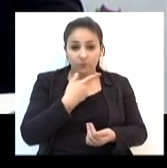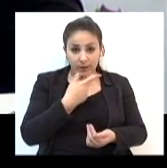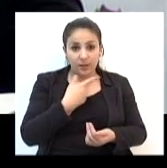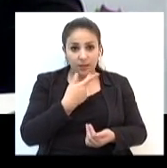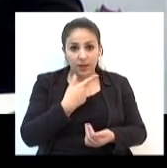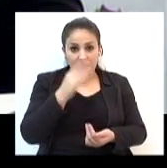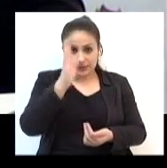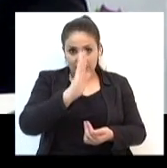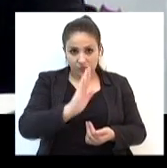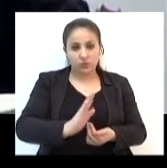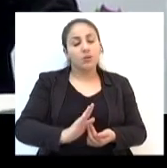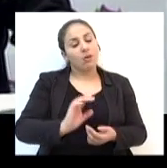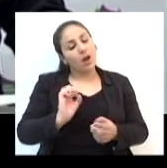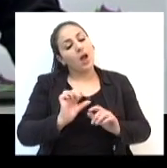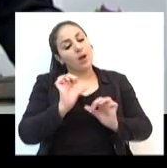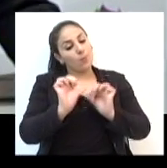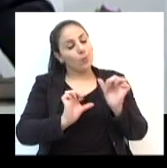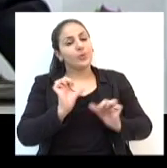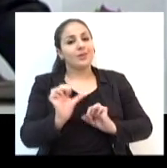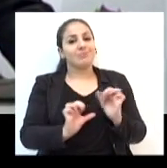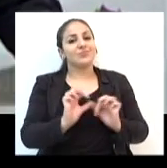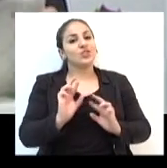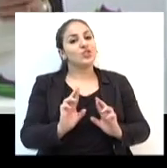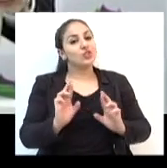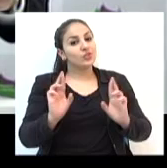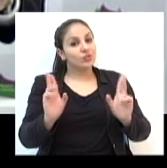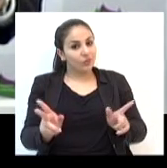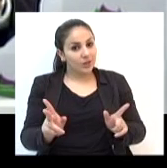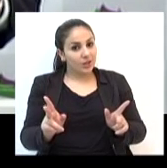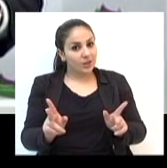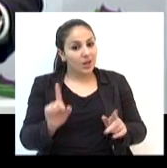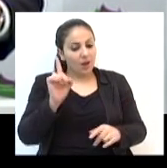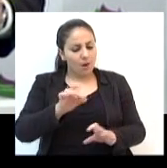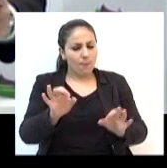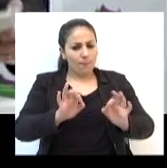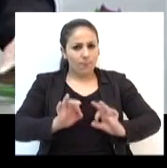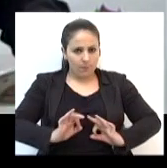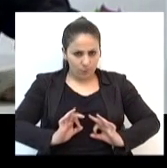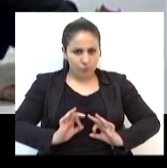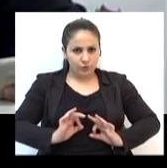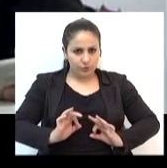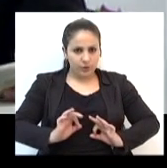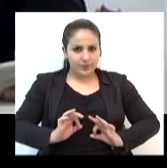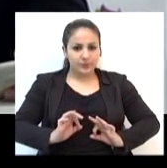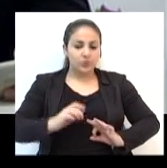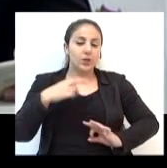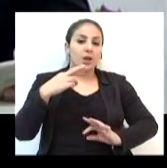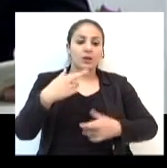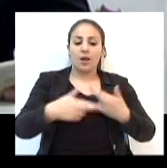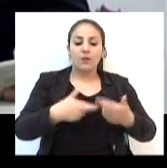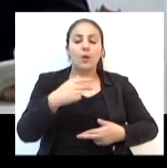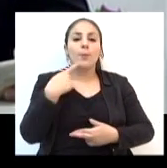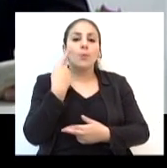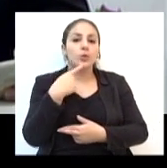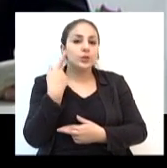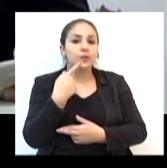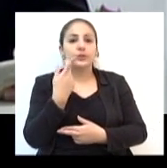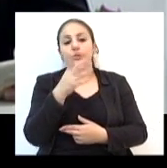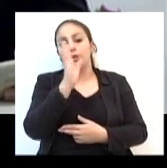senhor presidente, em âmbito nacional, aí muda a figura. É um projeto que a reforma política nacional ainda não aprovou.